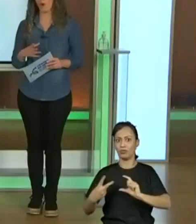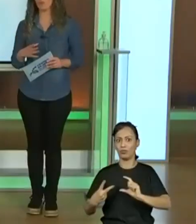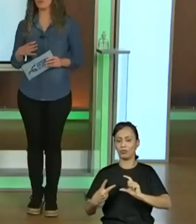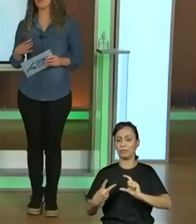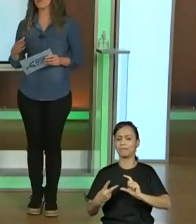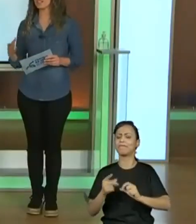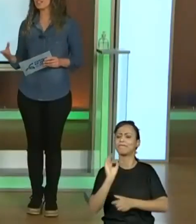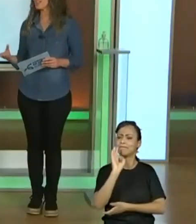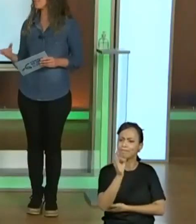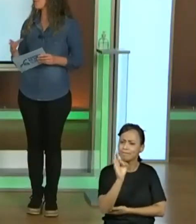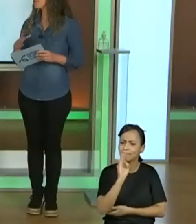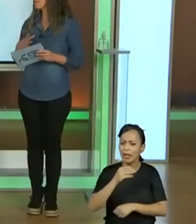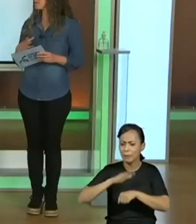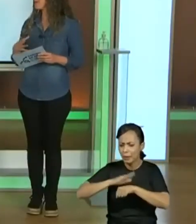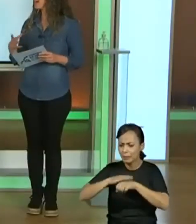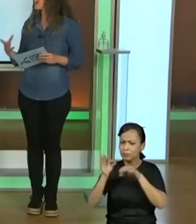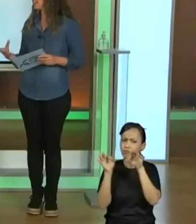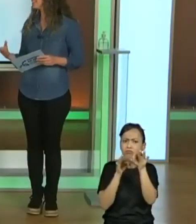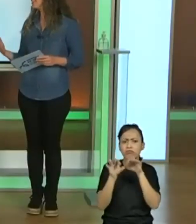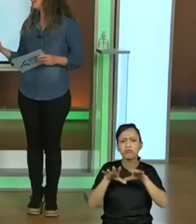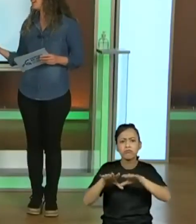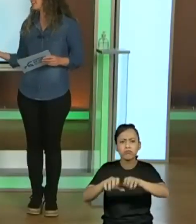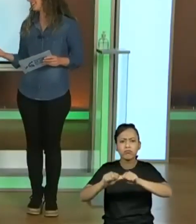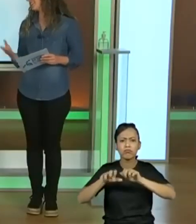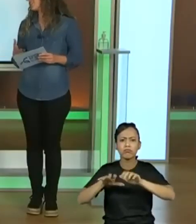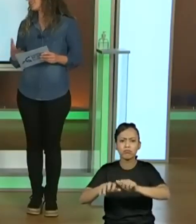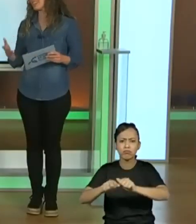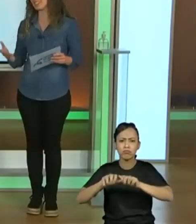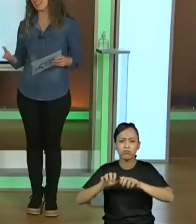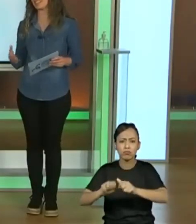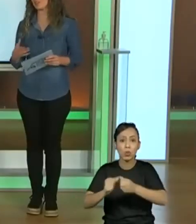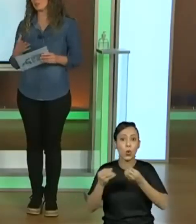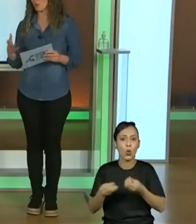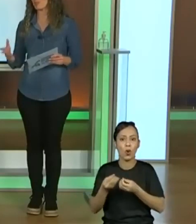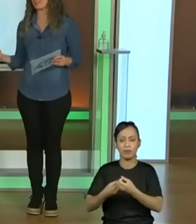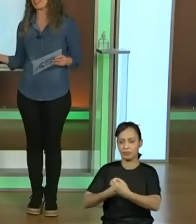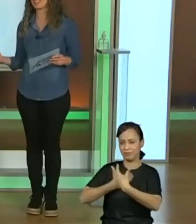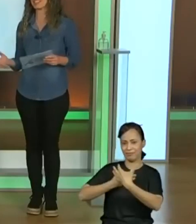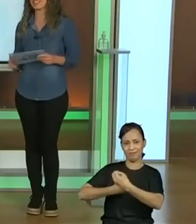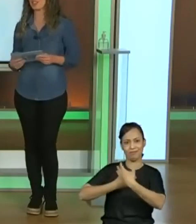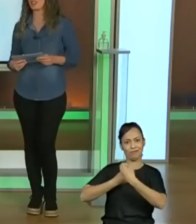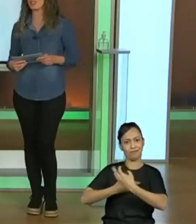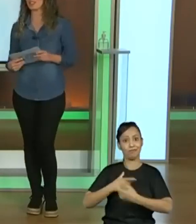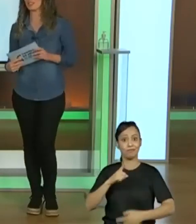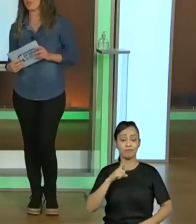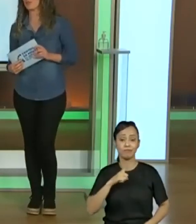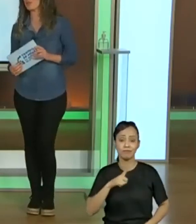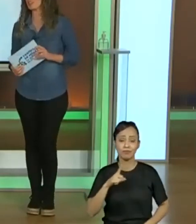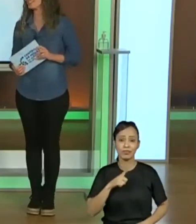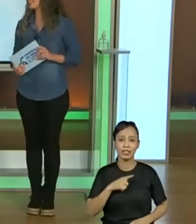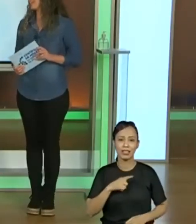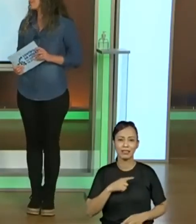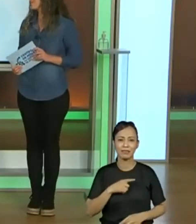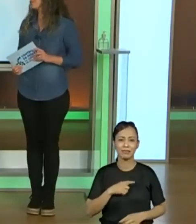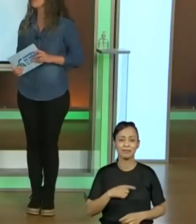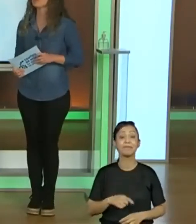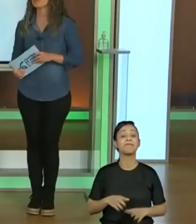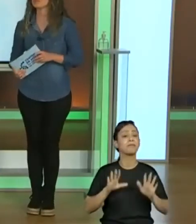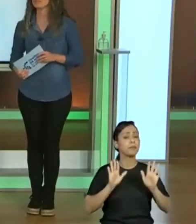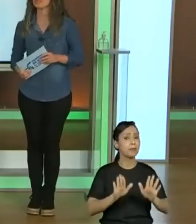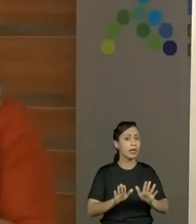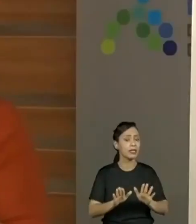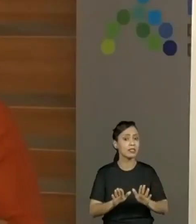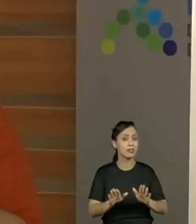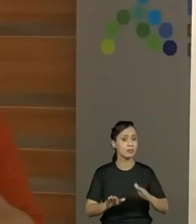como fazer, como preparar ali a nossa receita com todos aqueles ingredientes que foram solicitados. Se a